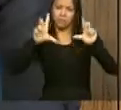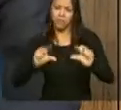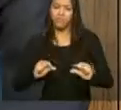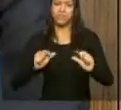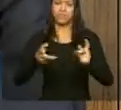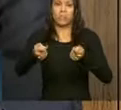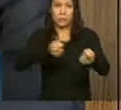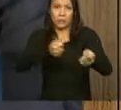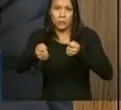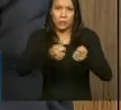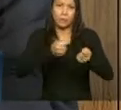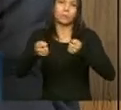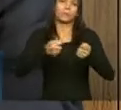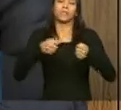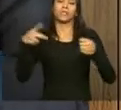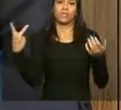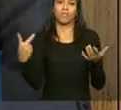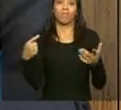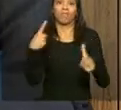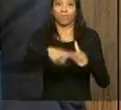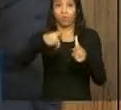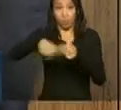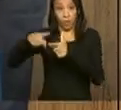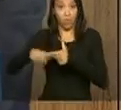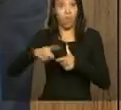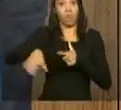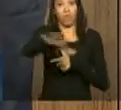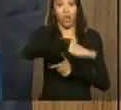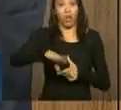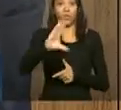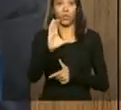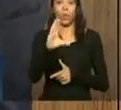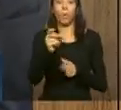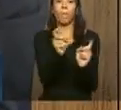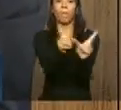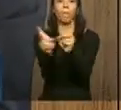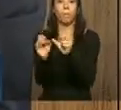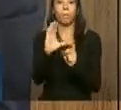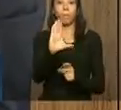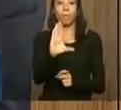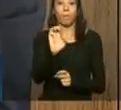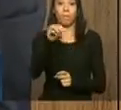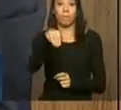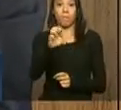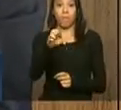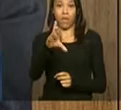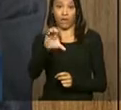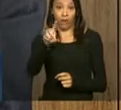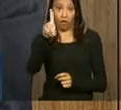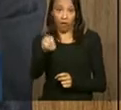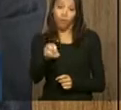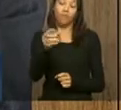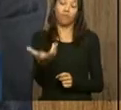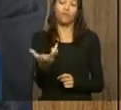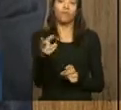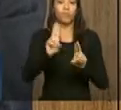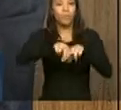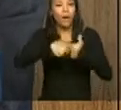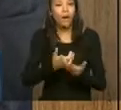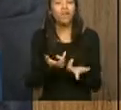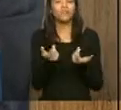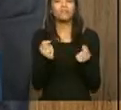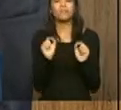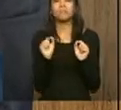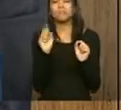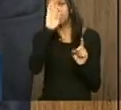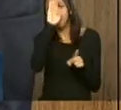medidas de restrições quantitativas muito amplas. Isso não houve. O que houve foi uma utilização mais intensa dos instrumentos legítimos,